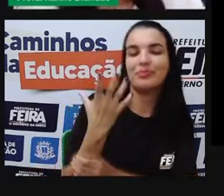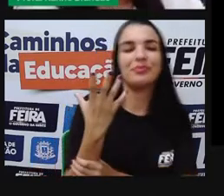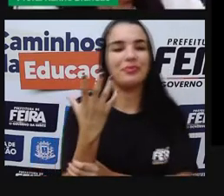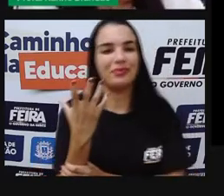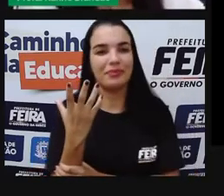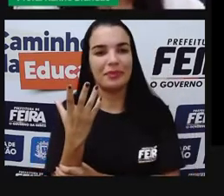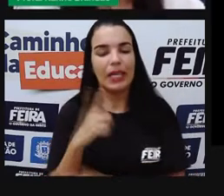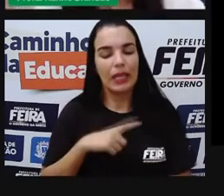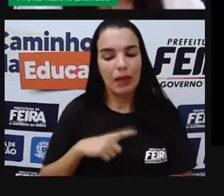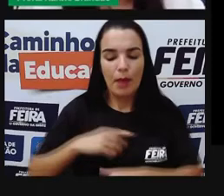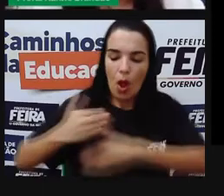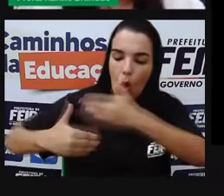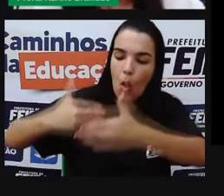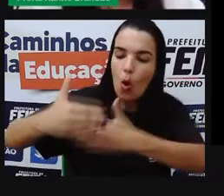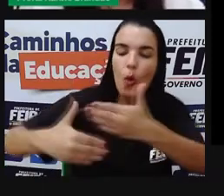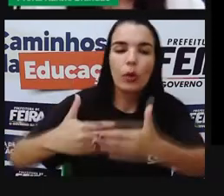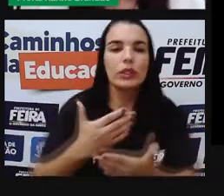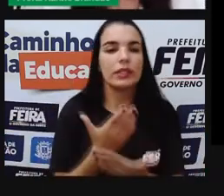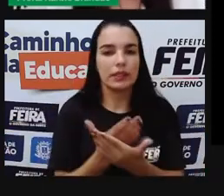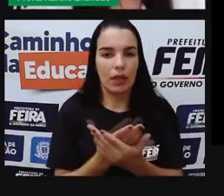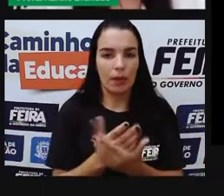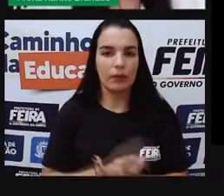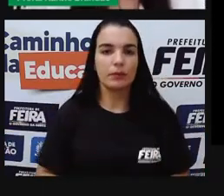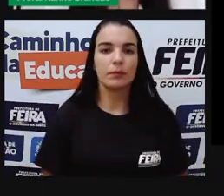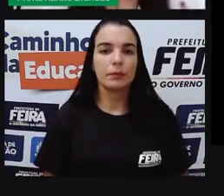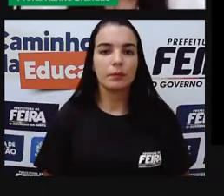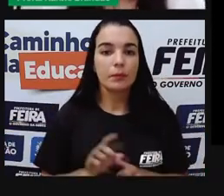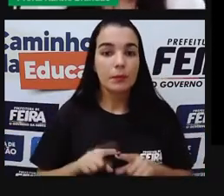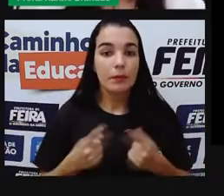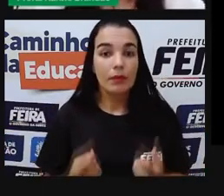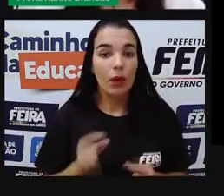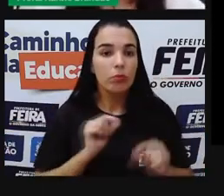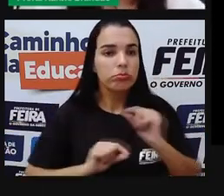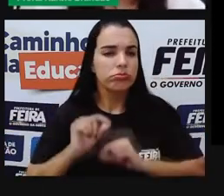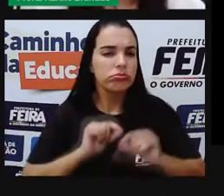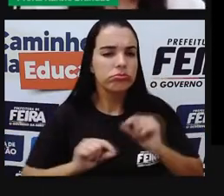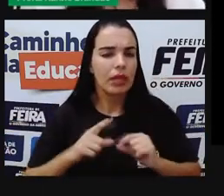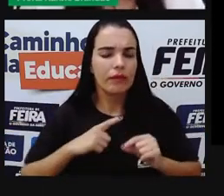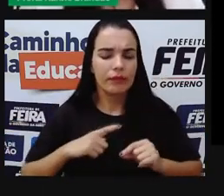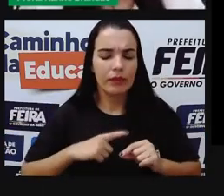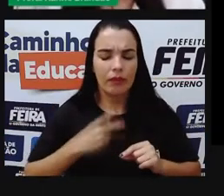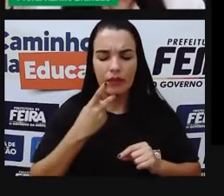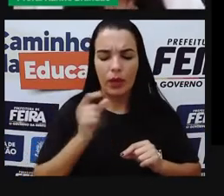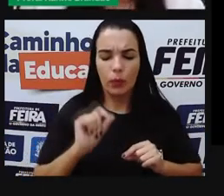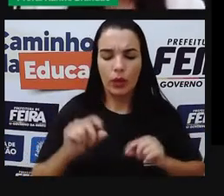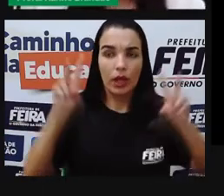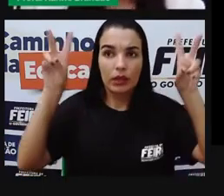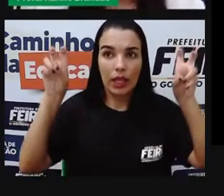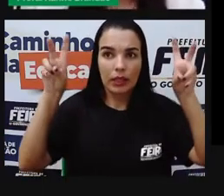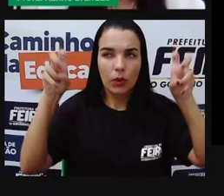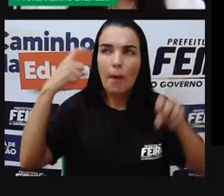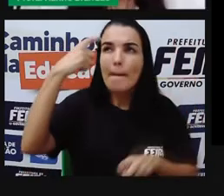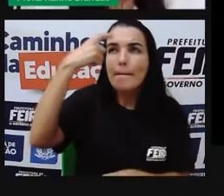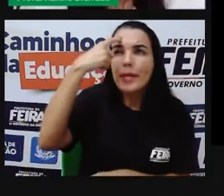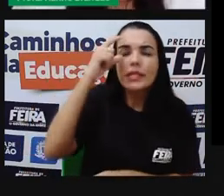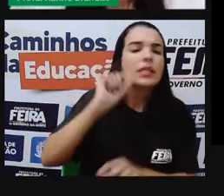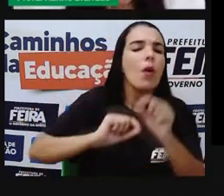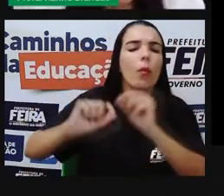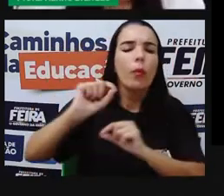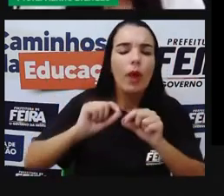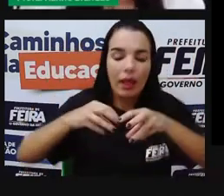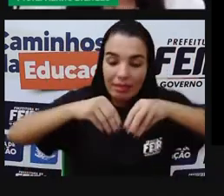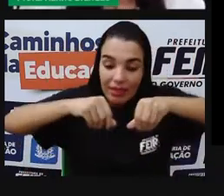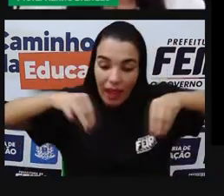e de outras aulas que virão a seguir. Então, quando a gente fala de território, a gente pensa em quê? Em terra, não é mesmo? Em